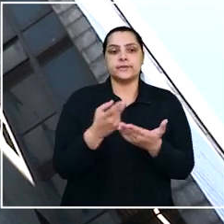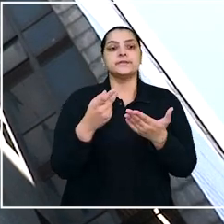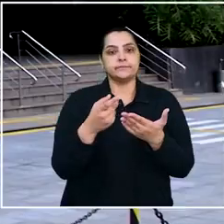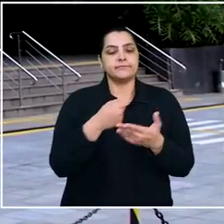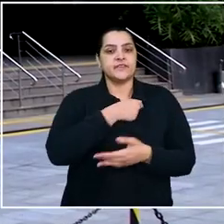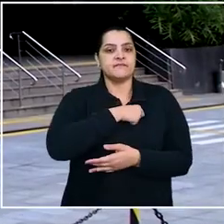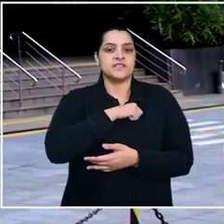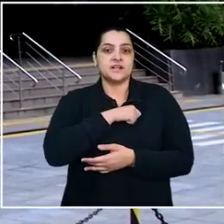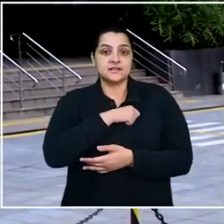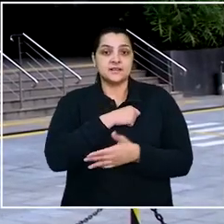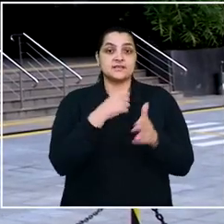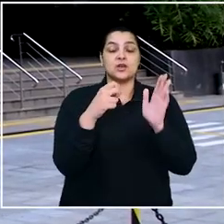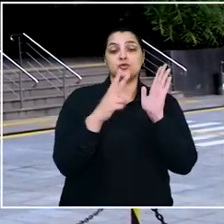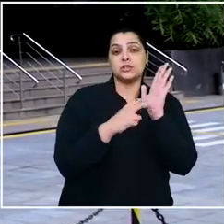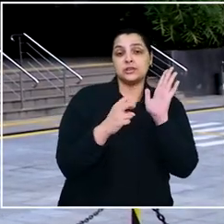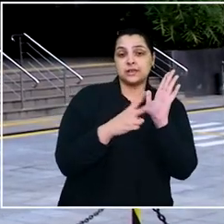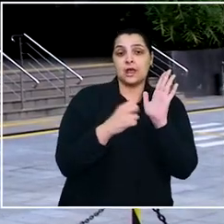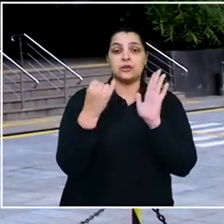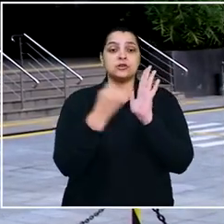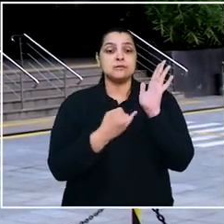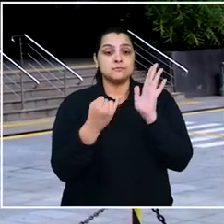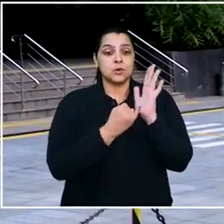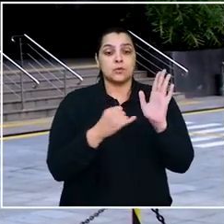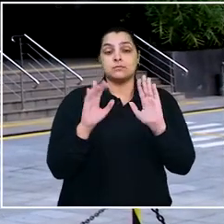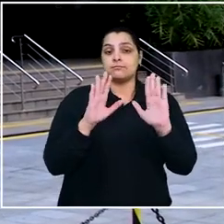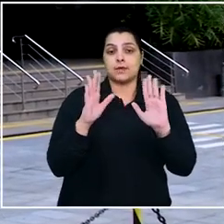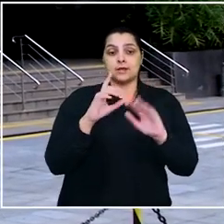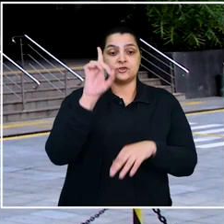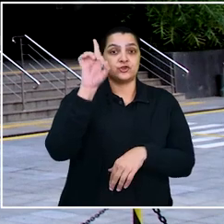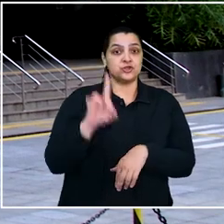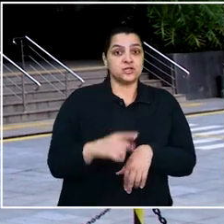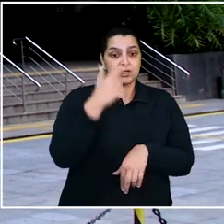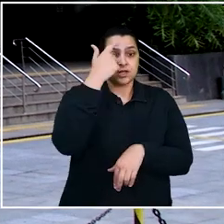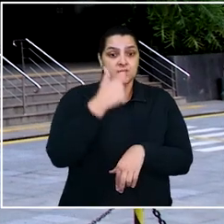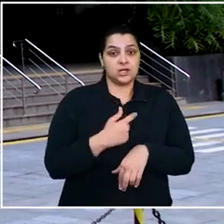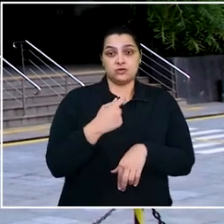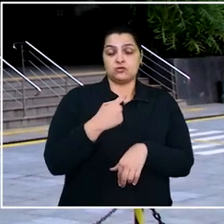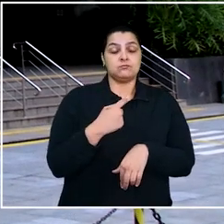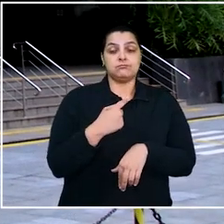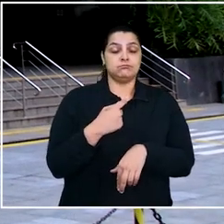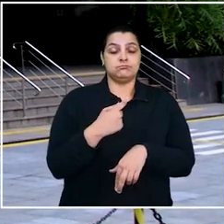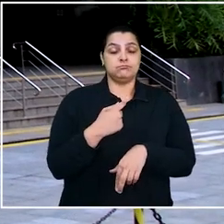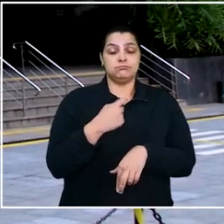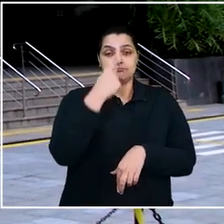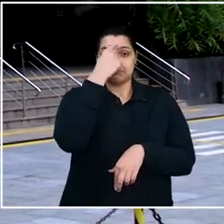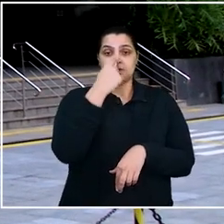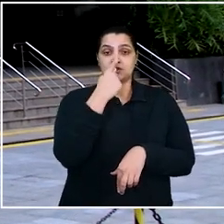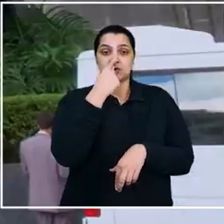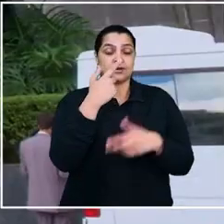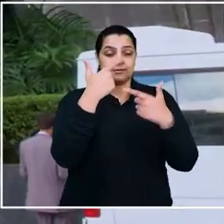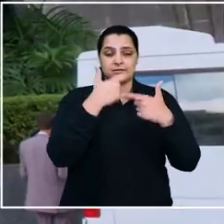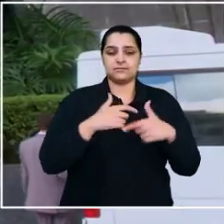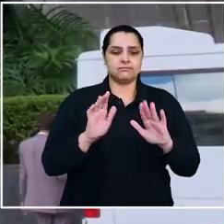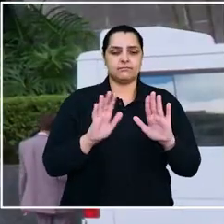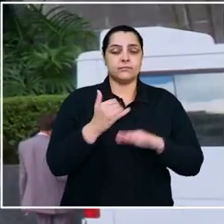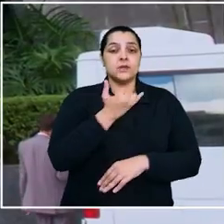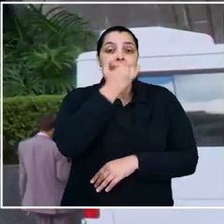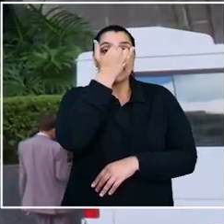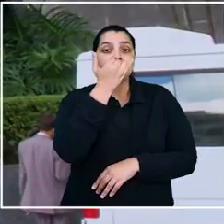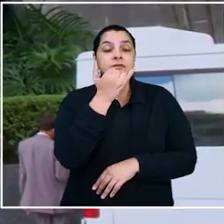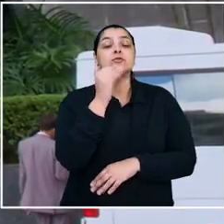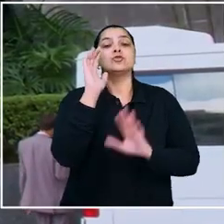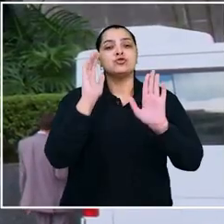por processo de fiscalização tributária sem que isso implique atingir os direitos de personalidade. O regional observou que o